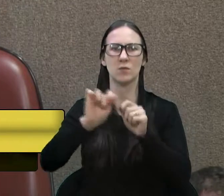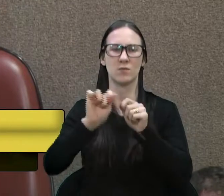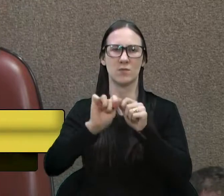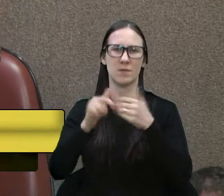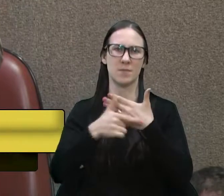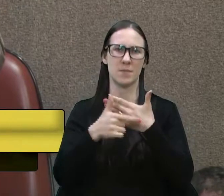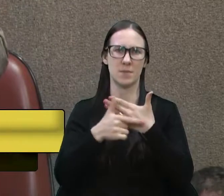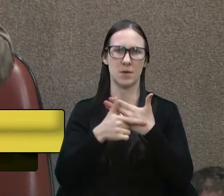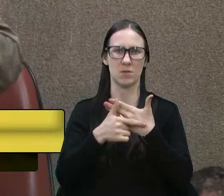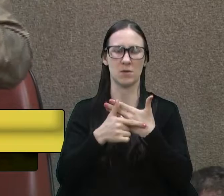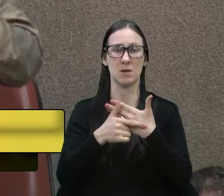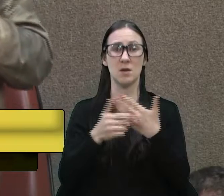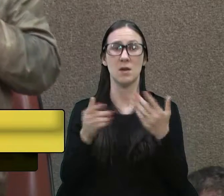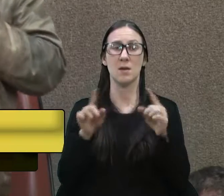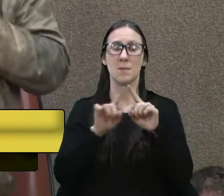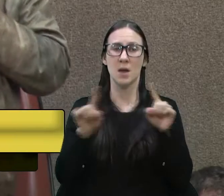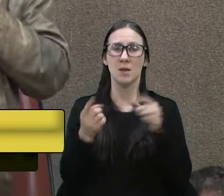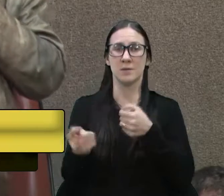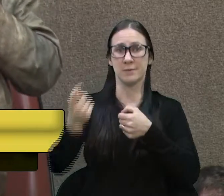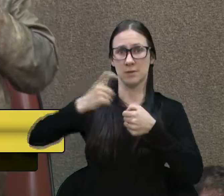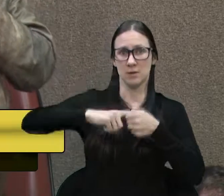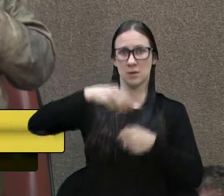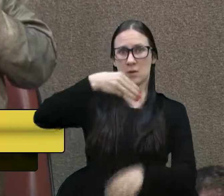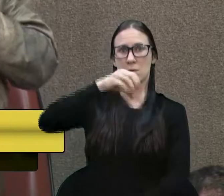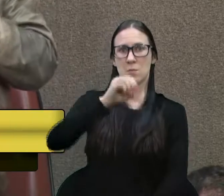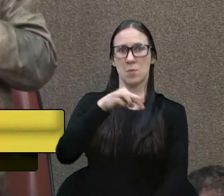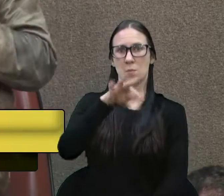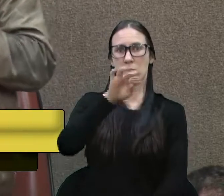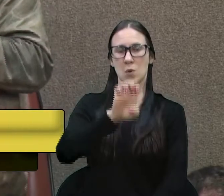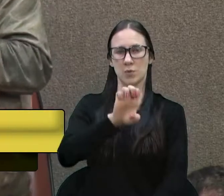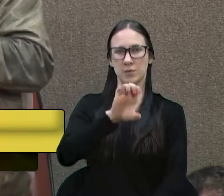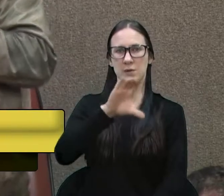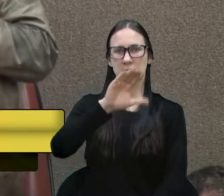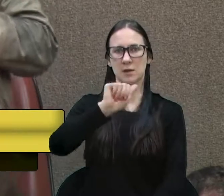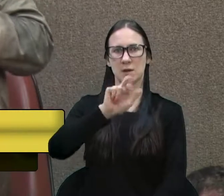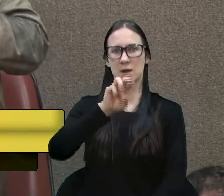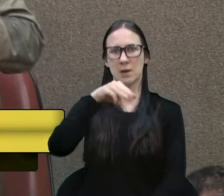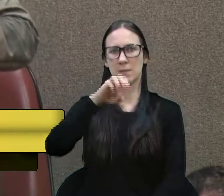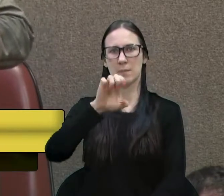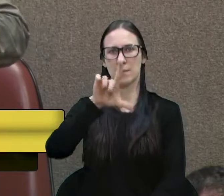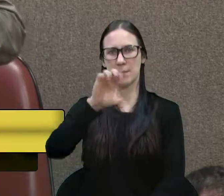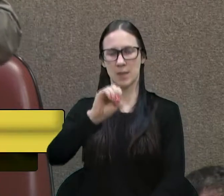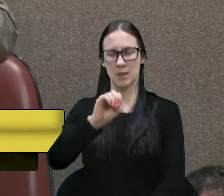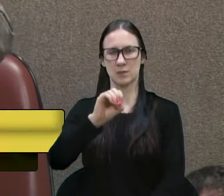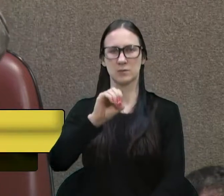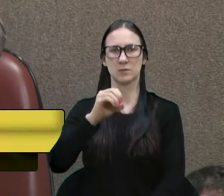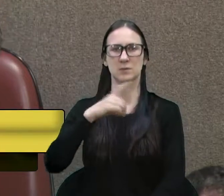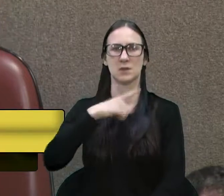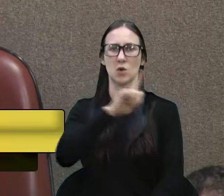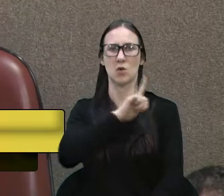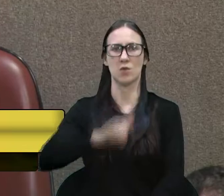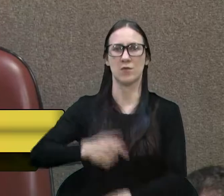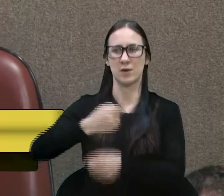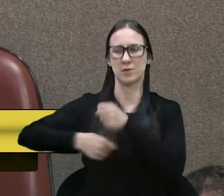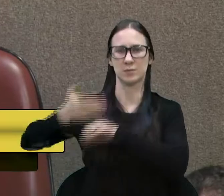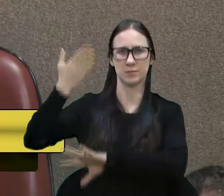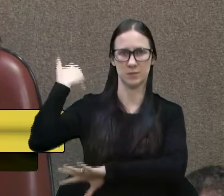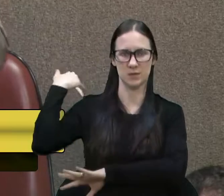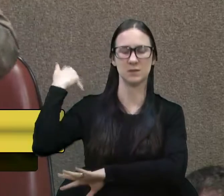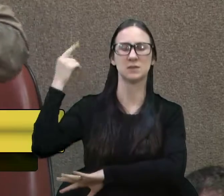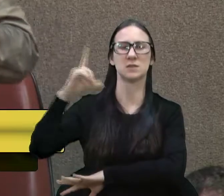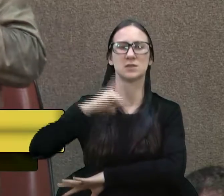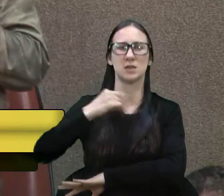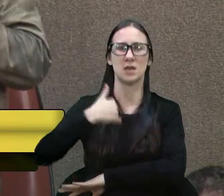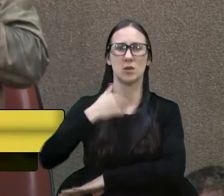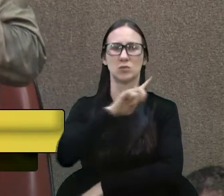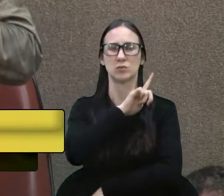Agora eu volto ao Monte Carmelo. Volto ao Monte Carmelo. Que no governo anterior eu era diretor do orçamento comunitário e